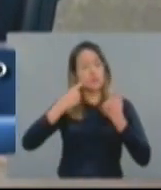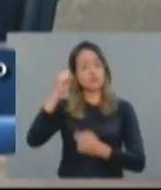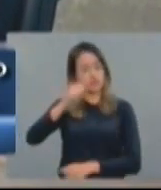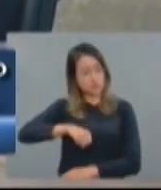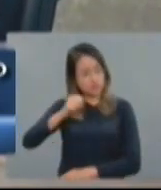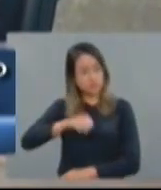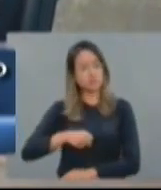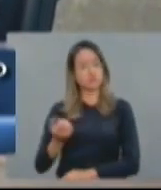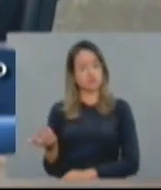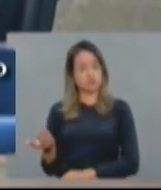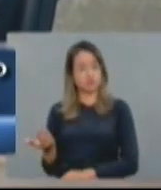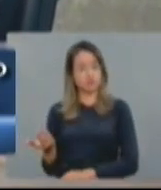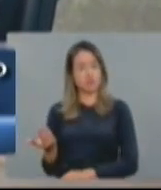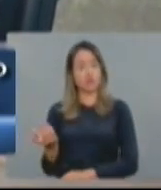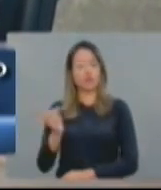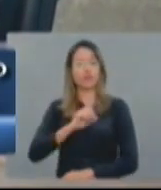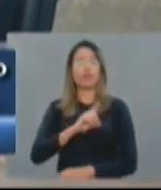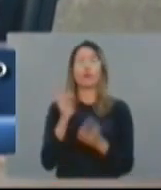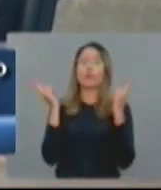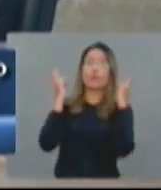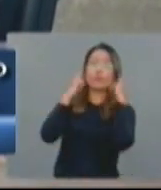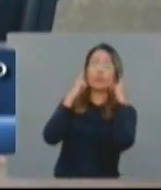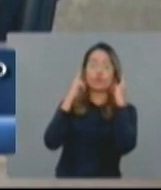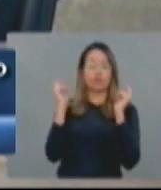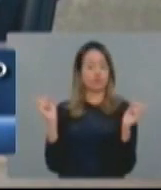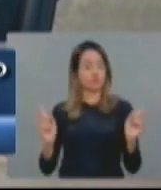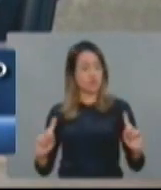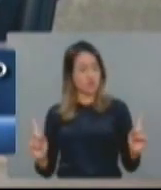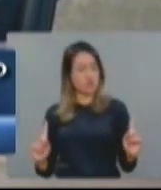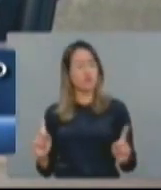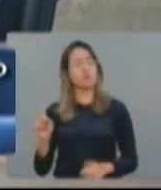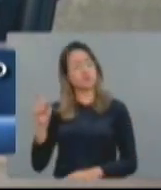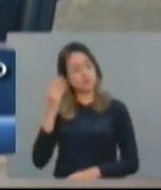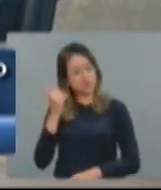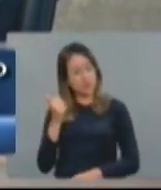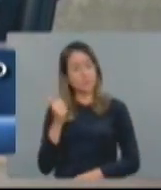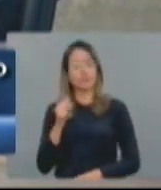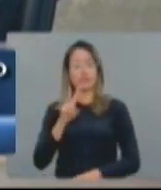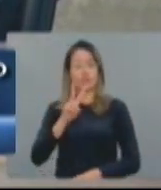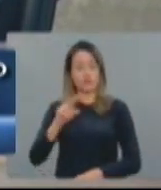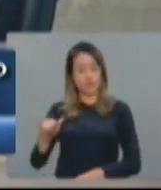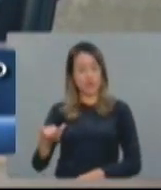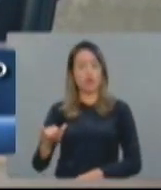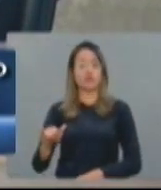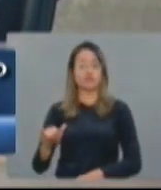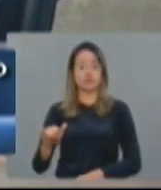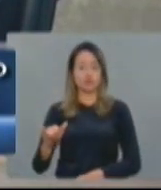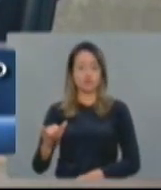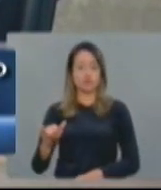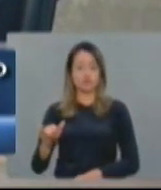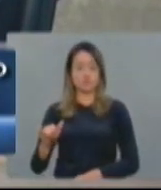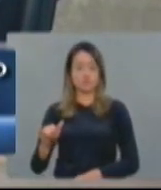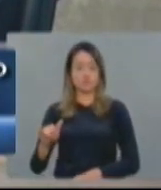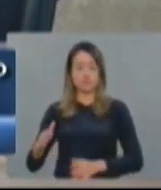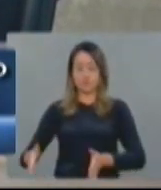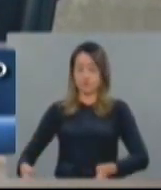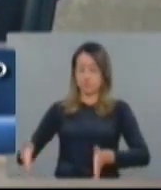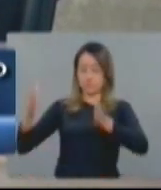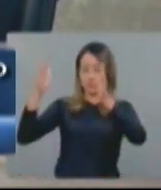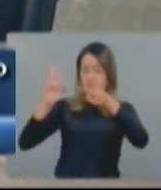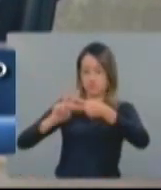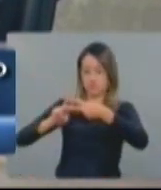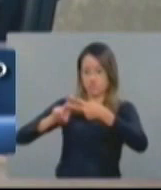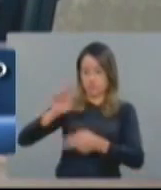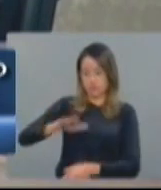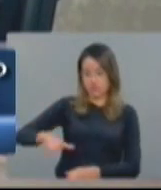realmente não estar de braços cruzados, será inaugurada dentro em breve, o senhor deve saber, a unidade socioeducativa